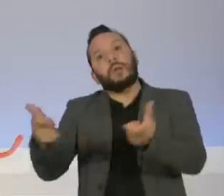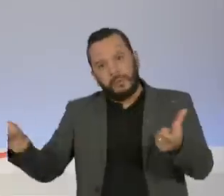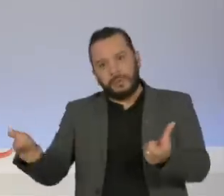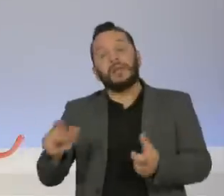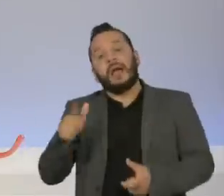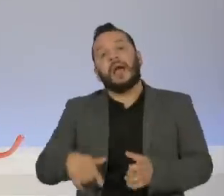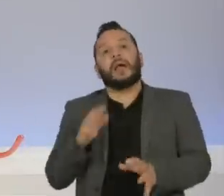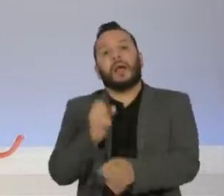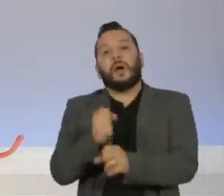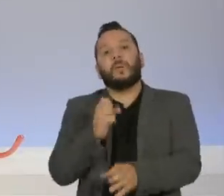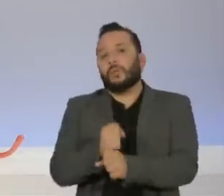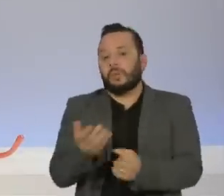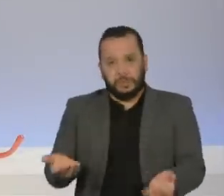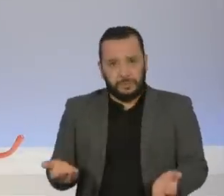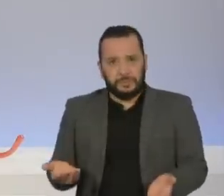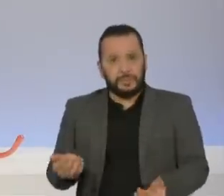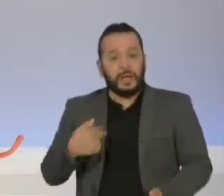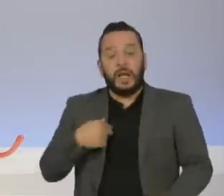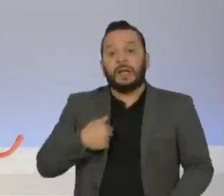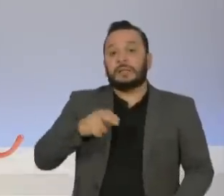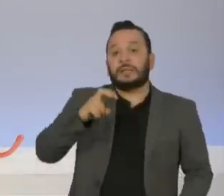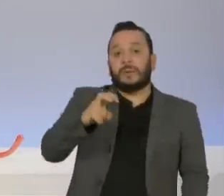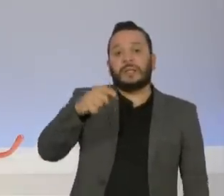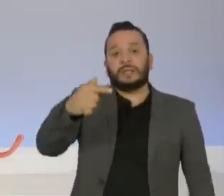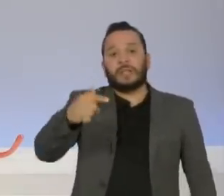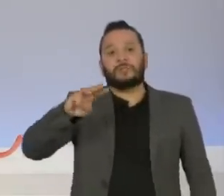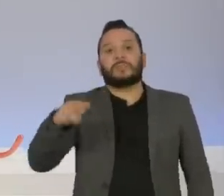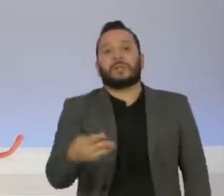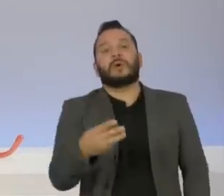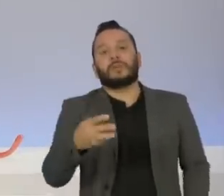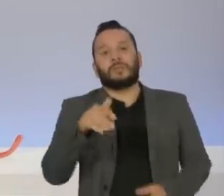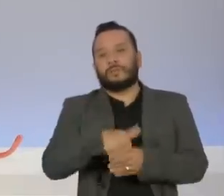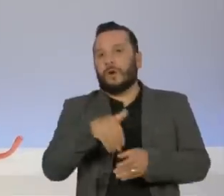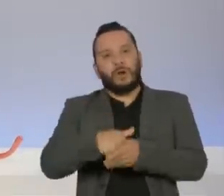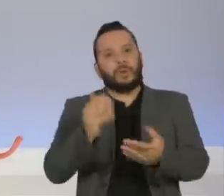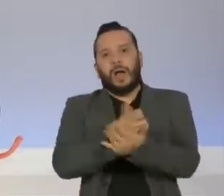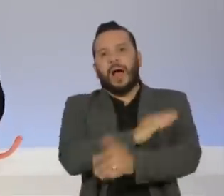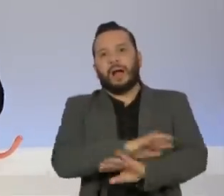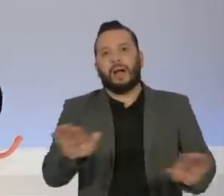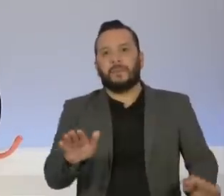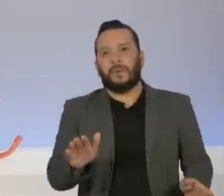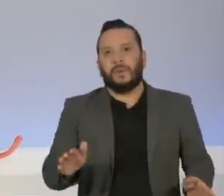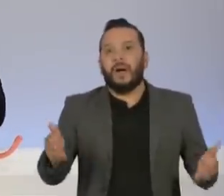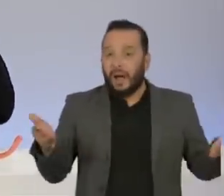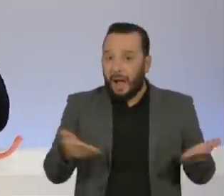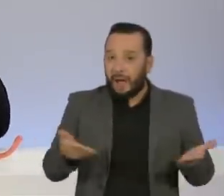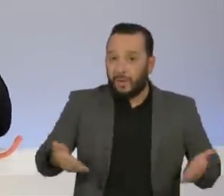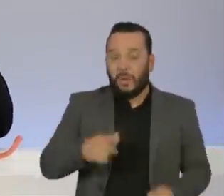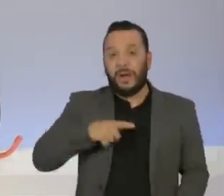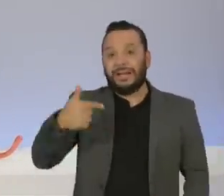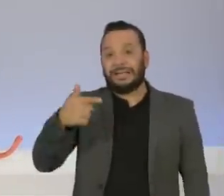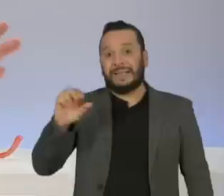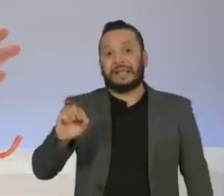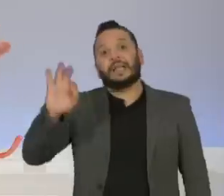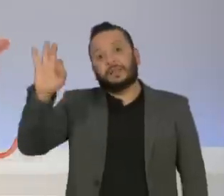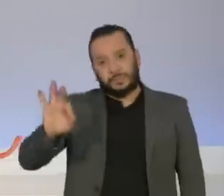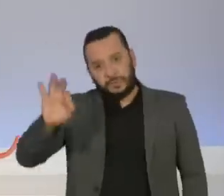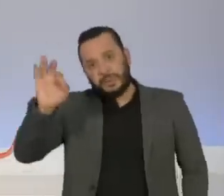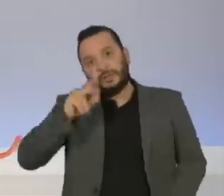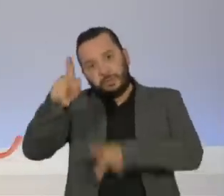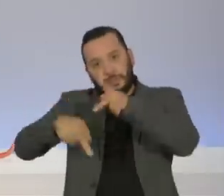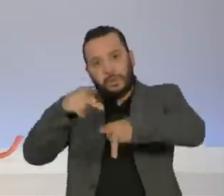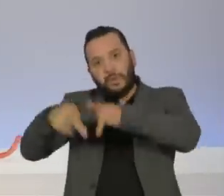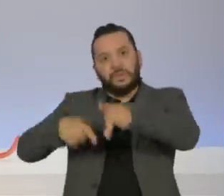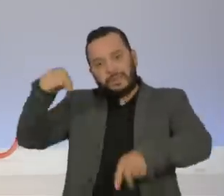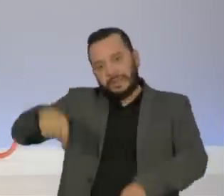básica, não adianta falar 57 milhões de votos porque isso não tem mais, nós estamos falando de 70% da população, de